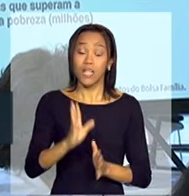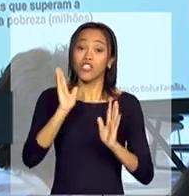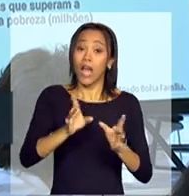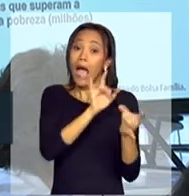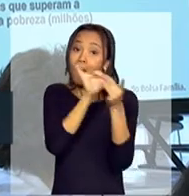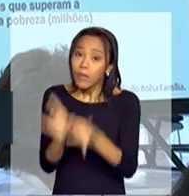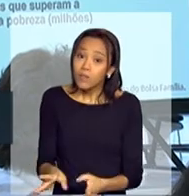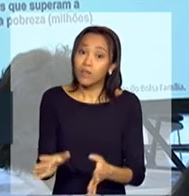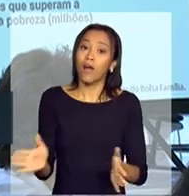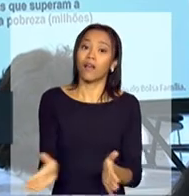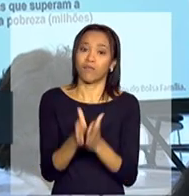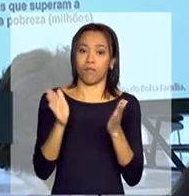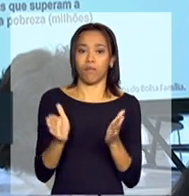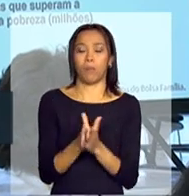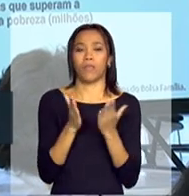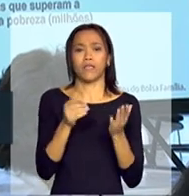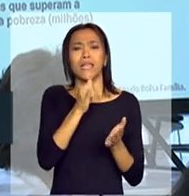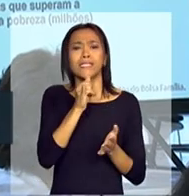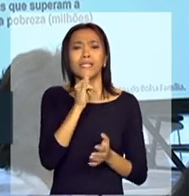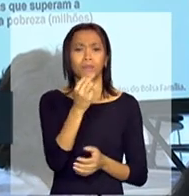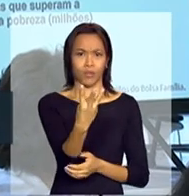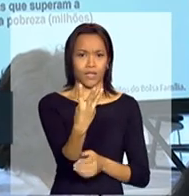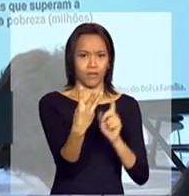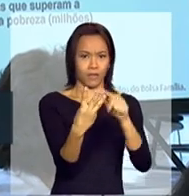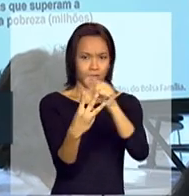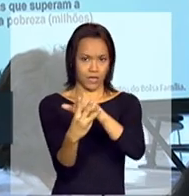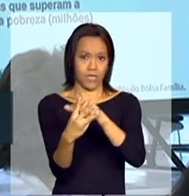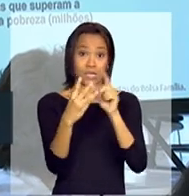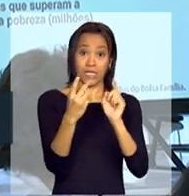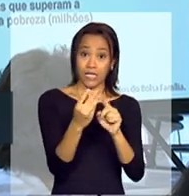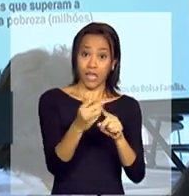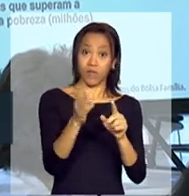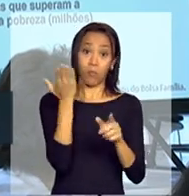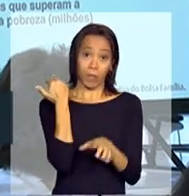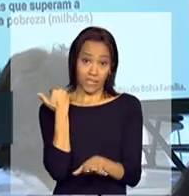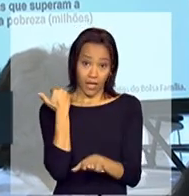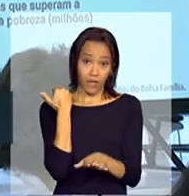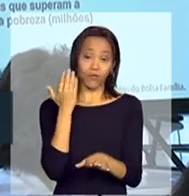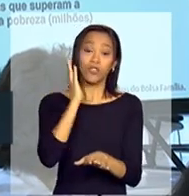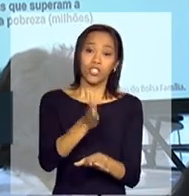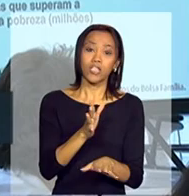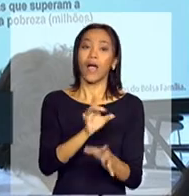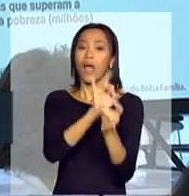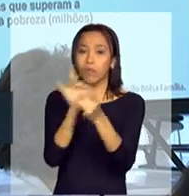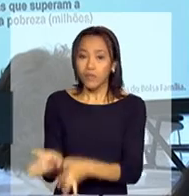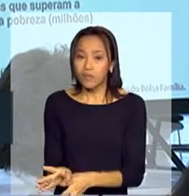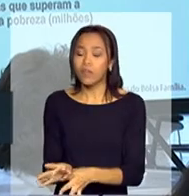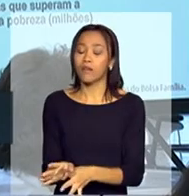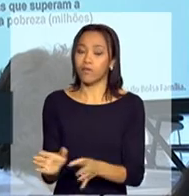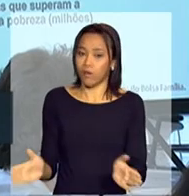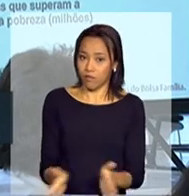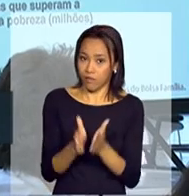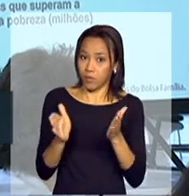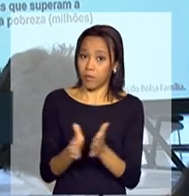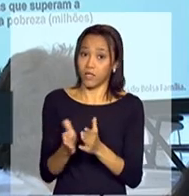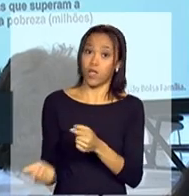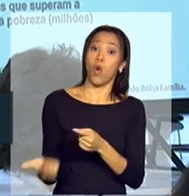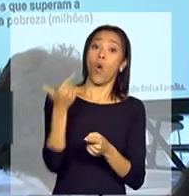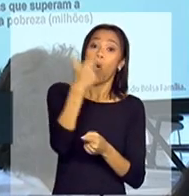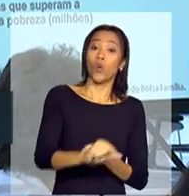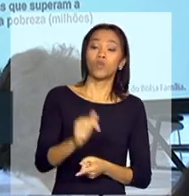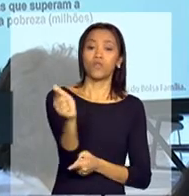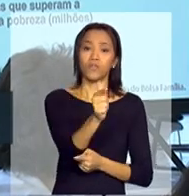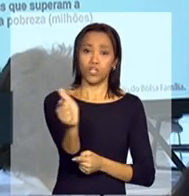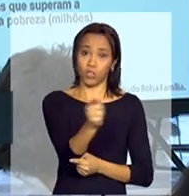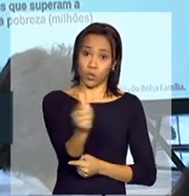primeira família que eu dei de exemplo, que só com o Bolsa Família naquela versão original, já saiam da extrema pobreza. Outros 22